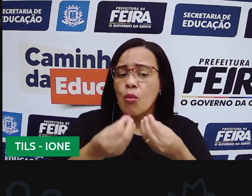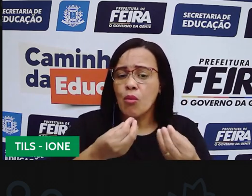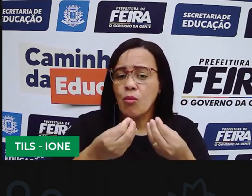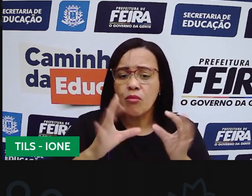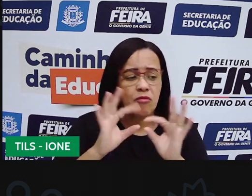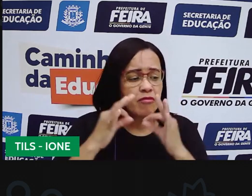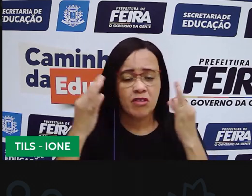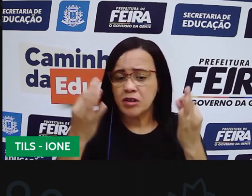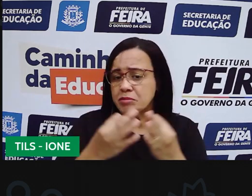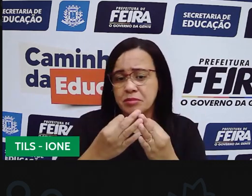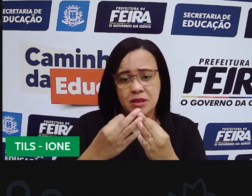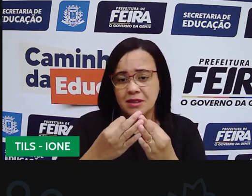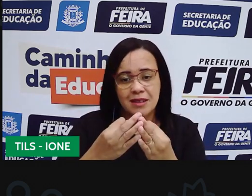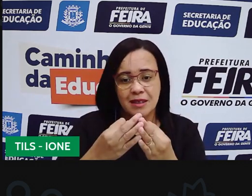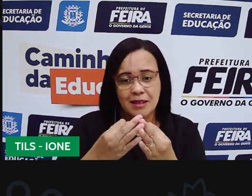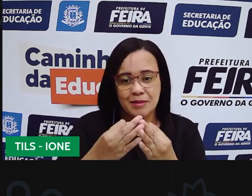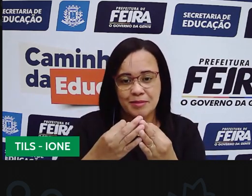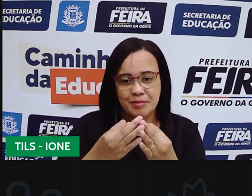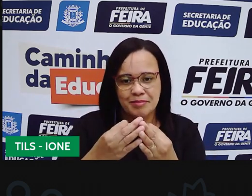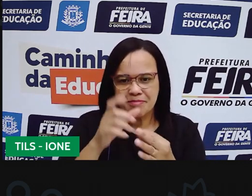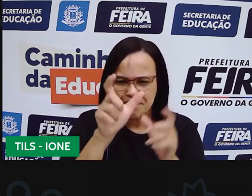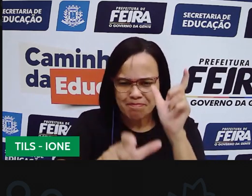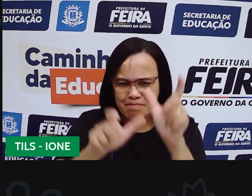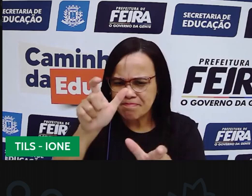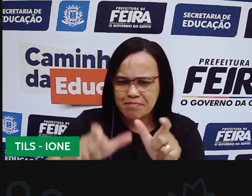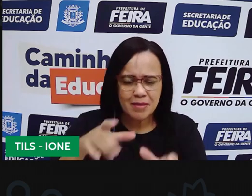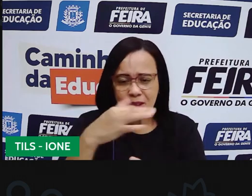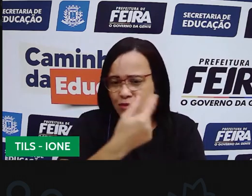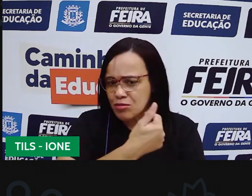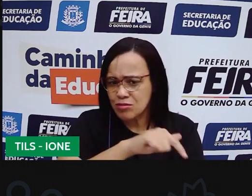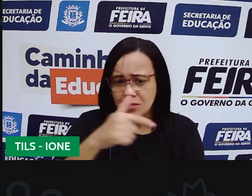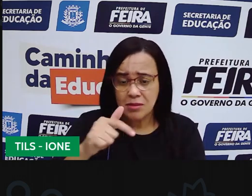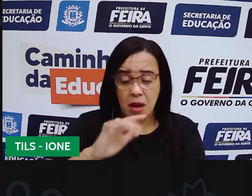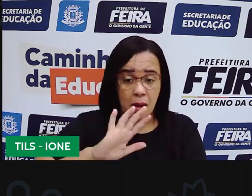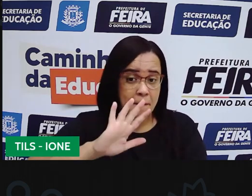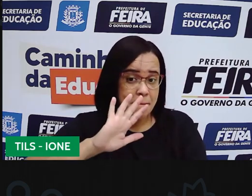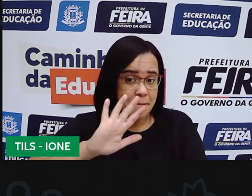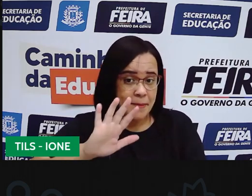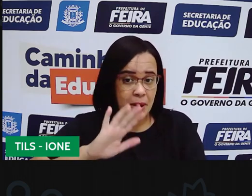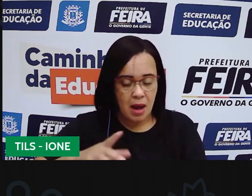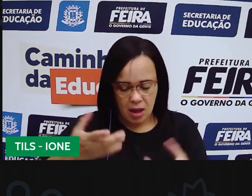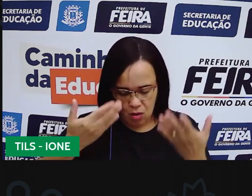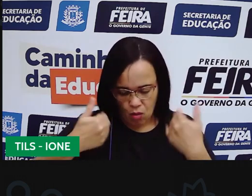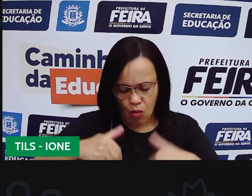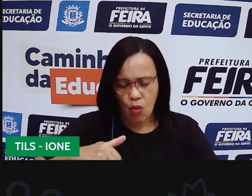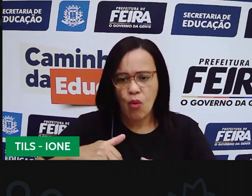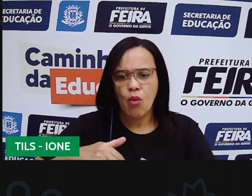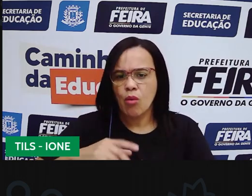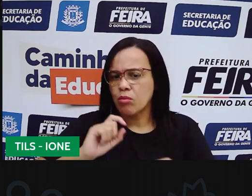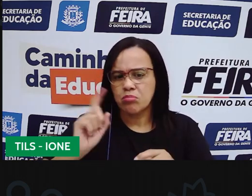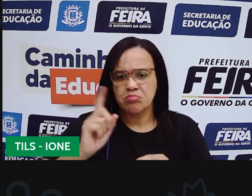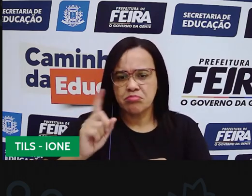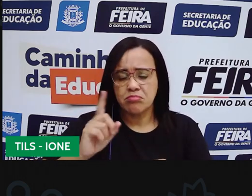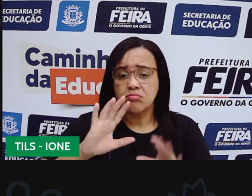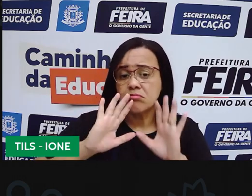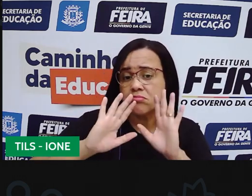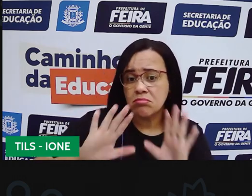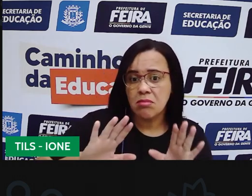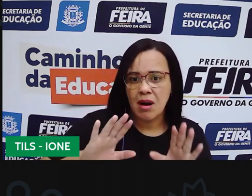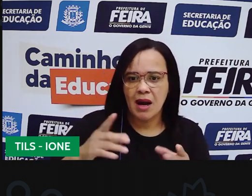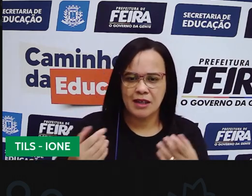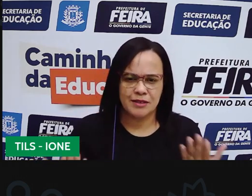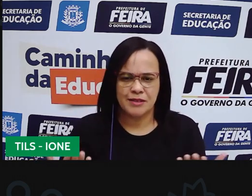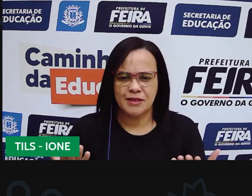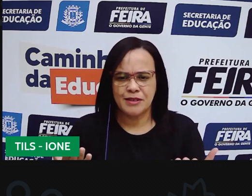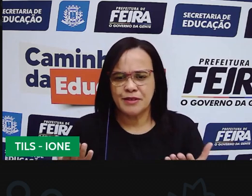no físico, mas pode parecer no jeito de ser, no temperamento. Tá bom? Espero que